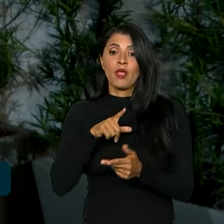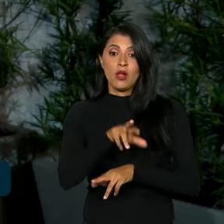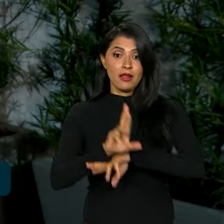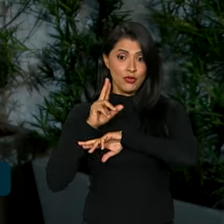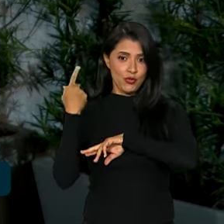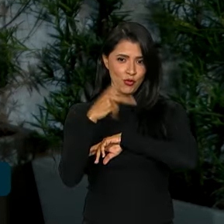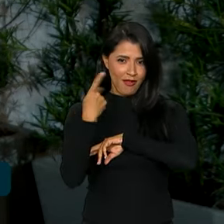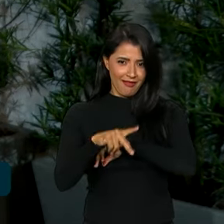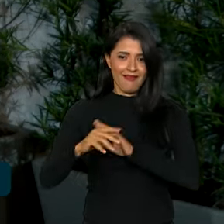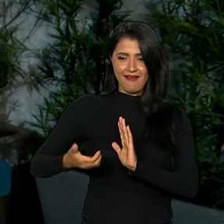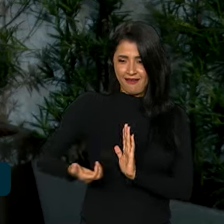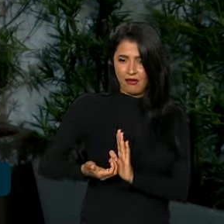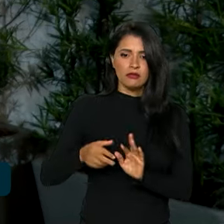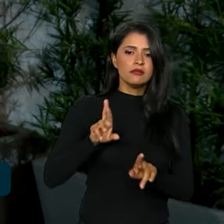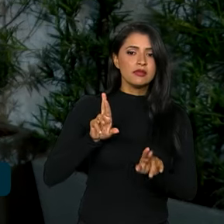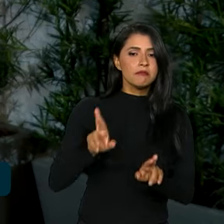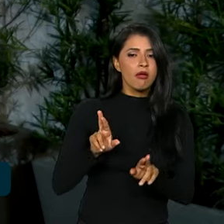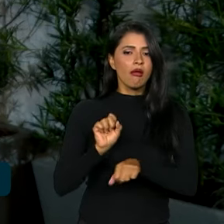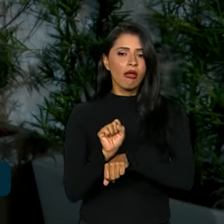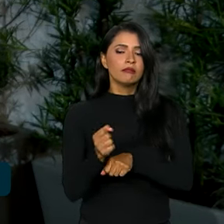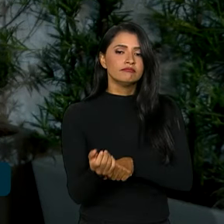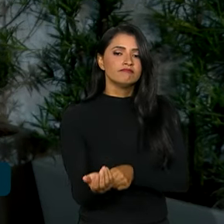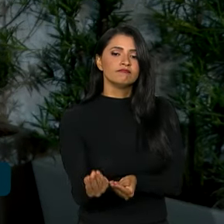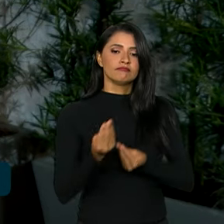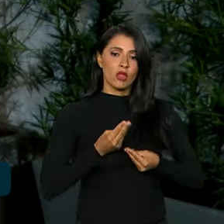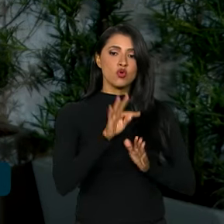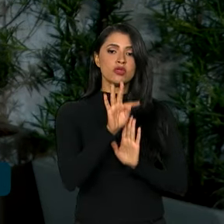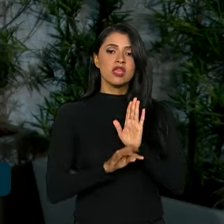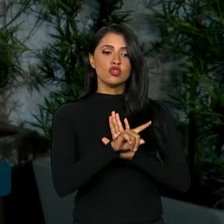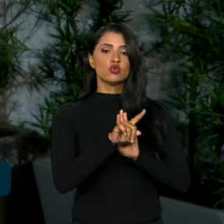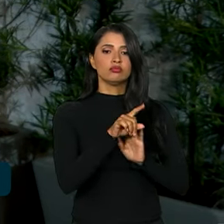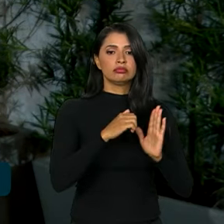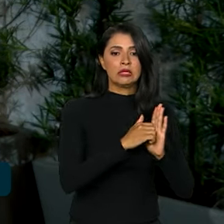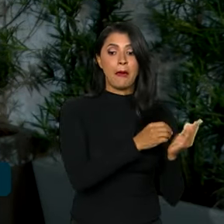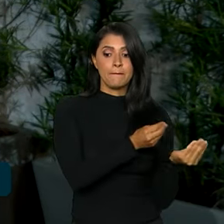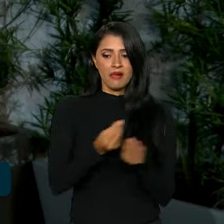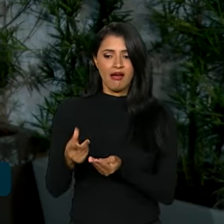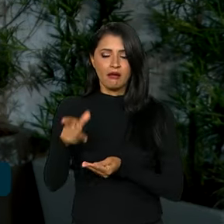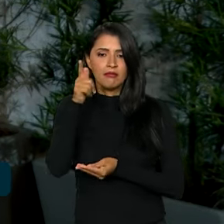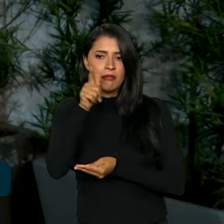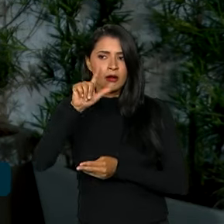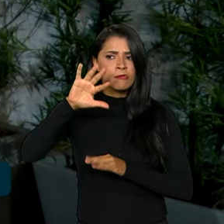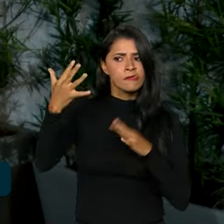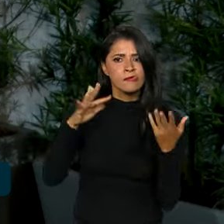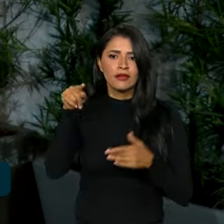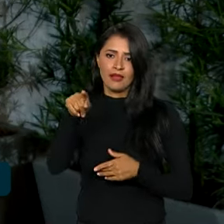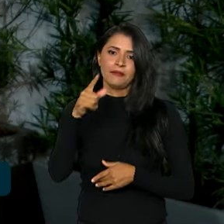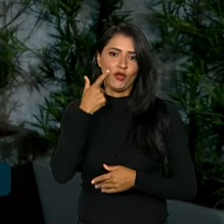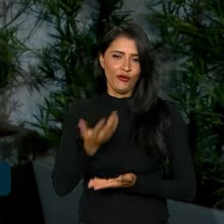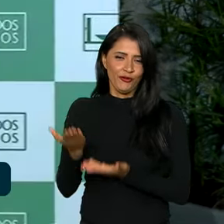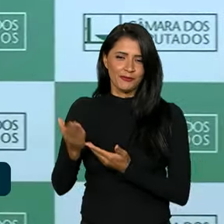Deputados, espera agora receber o texto aprovado lá no Senado Federal, pra então definir os rumos dessa tramitação na Câmara. Acompanhe.